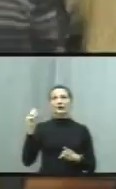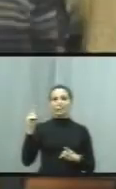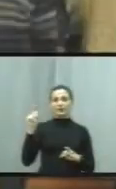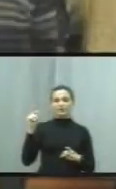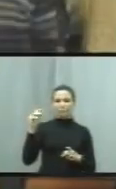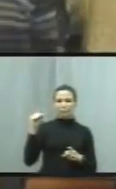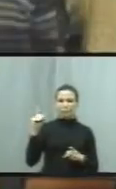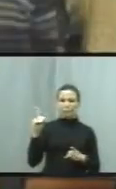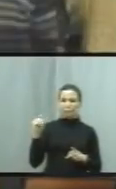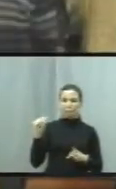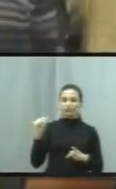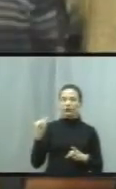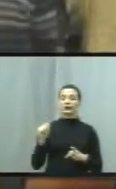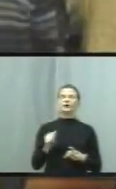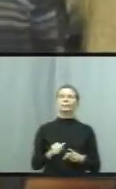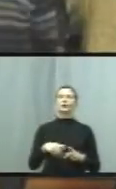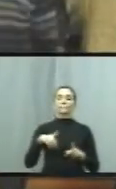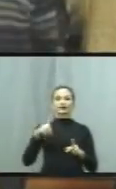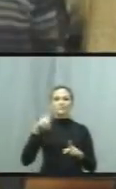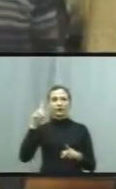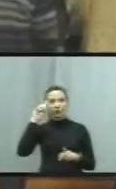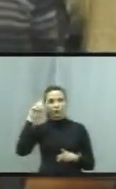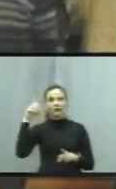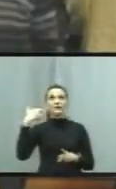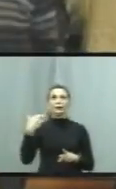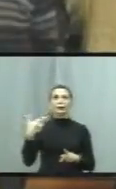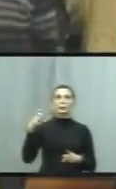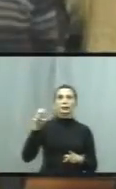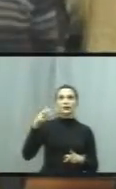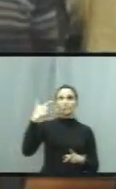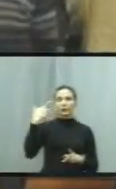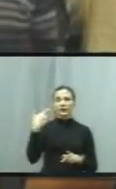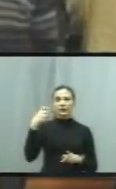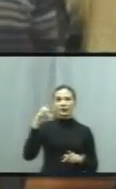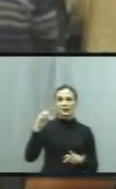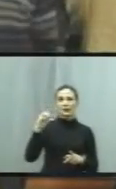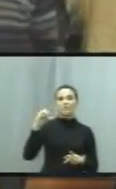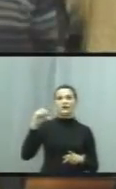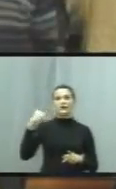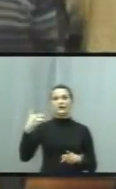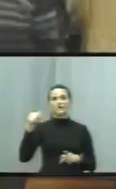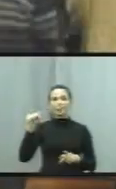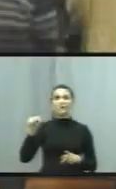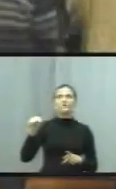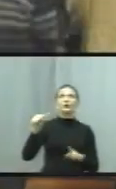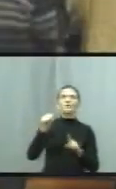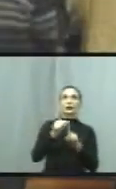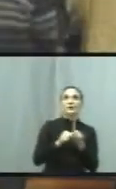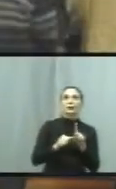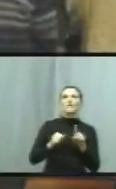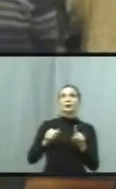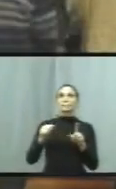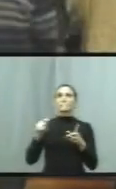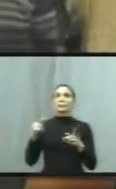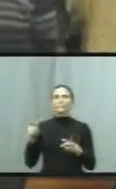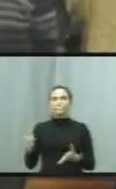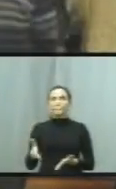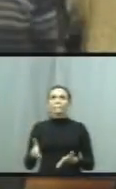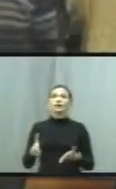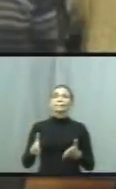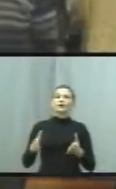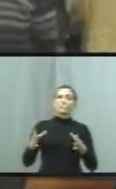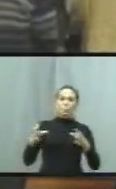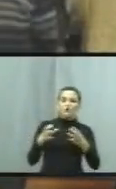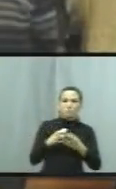Dia 25, 26 e 27, junto com os colegas Donizete Simeone e Jair Martinelli, participamos da Conferência Municipal das